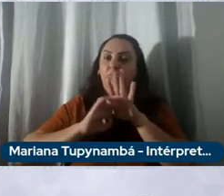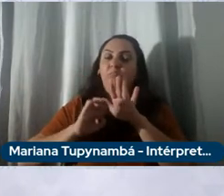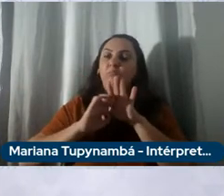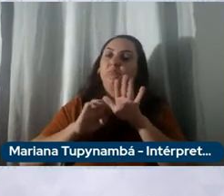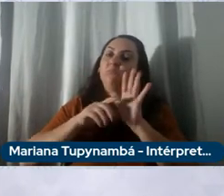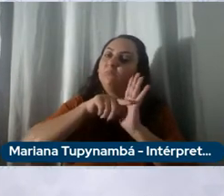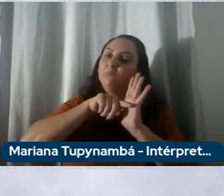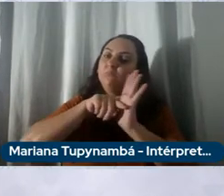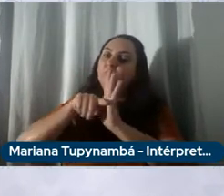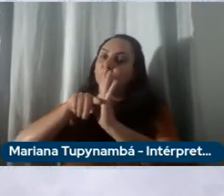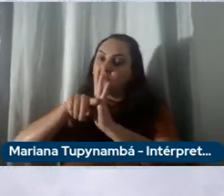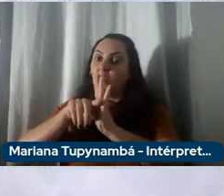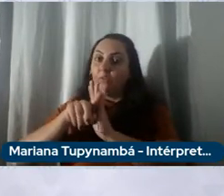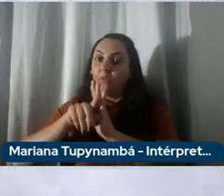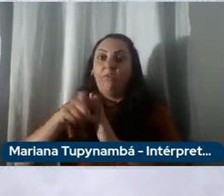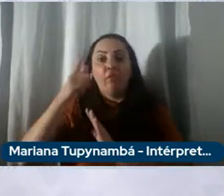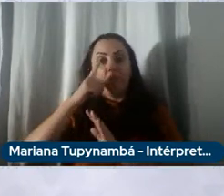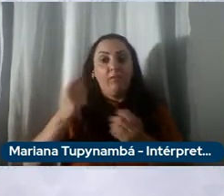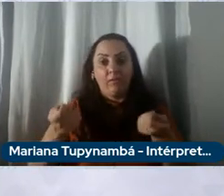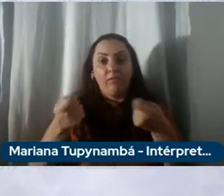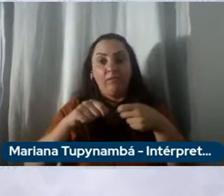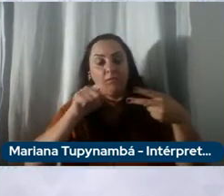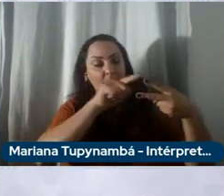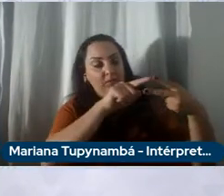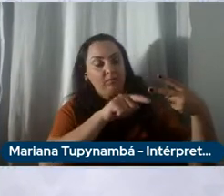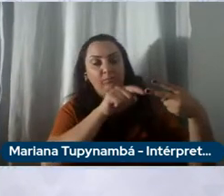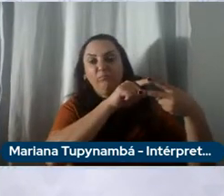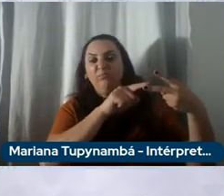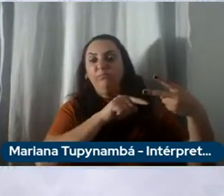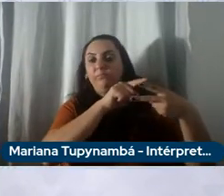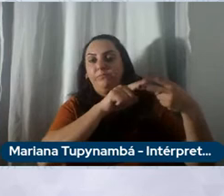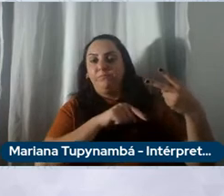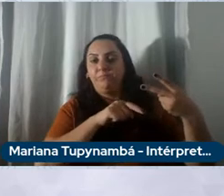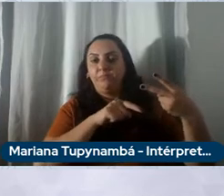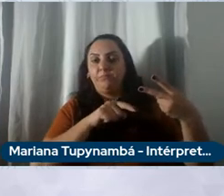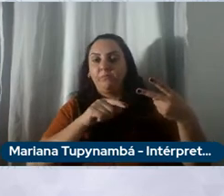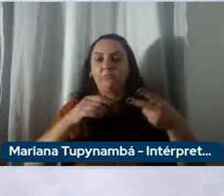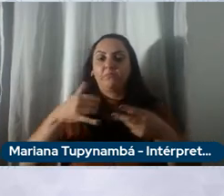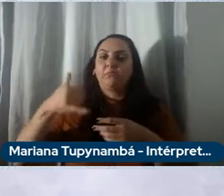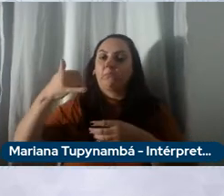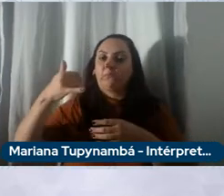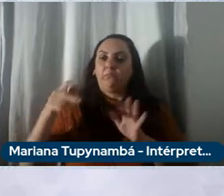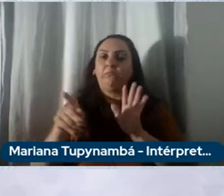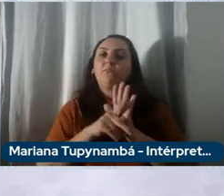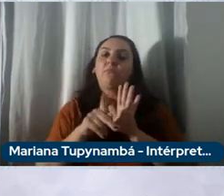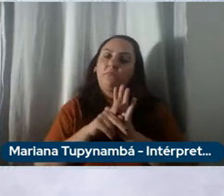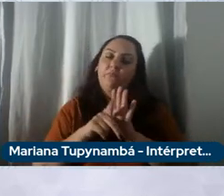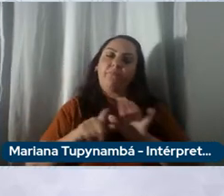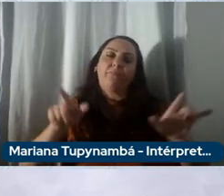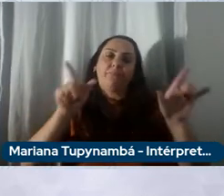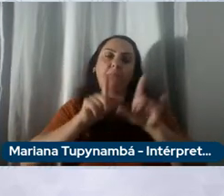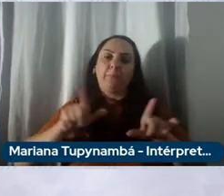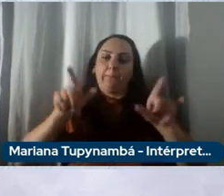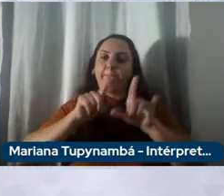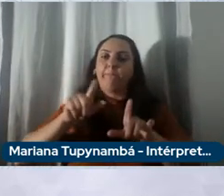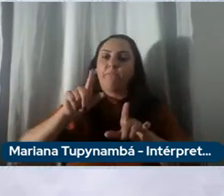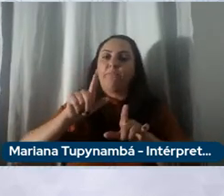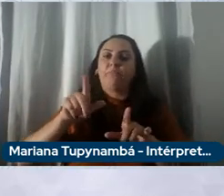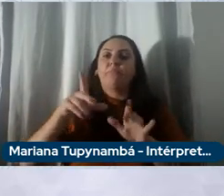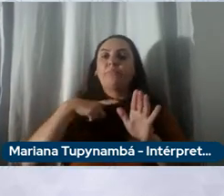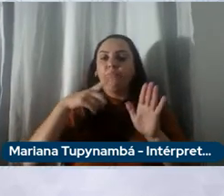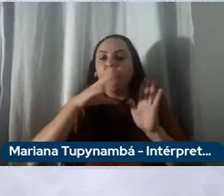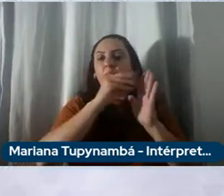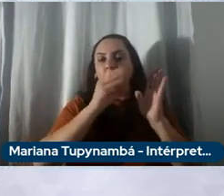consideram composições variadas de baterias mas claramente para modelos de alta gama